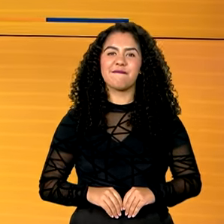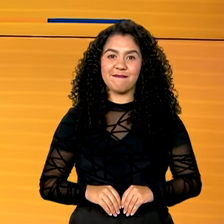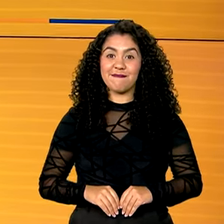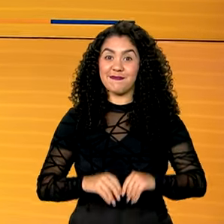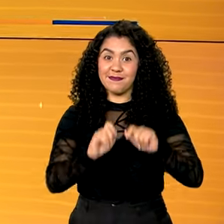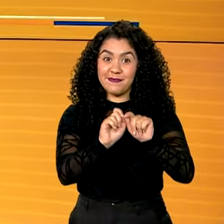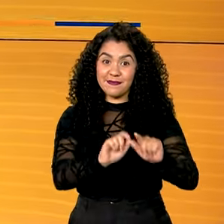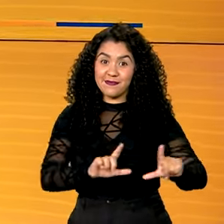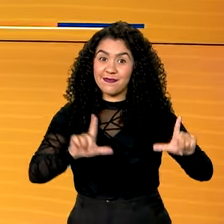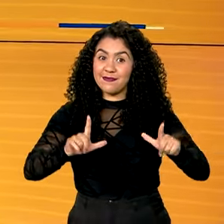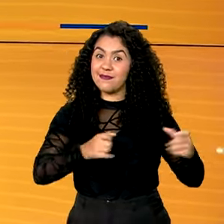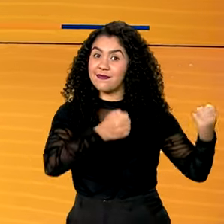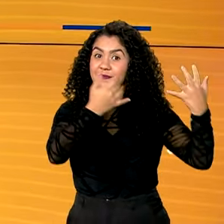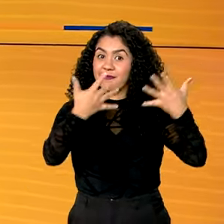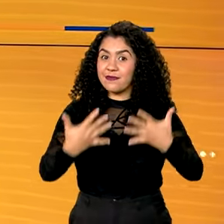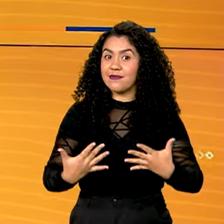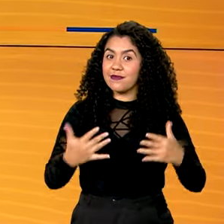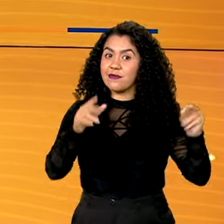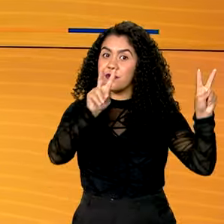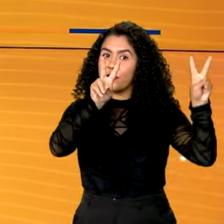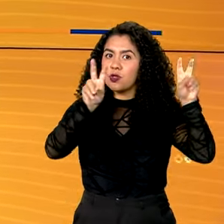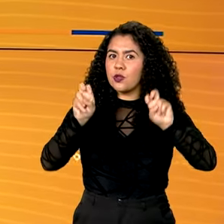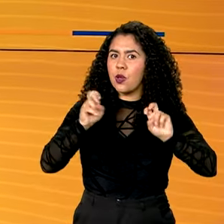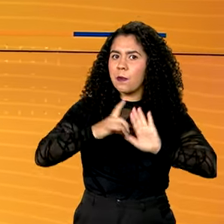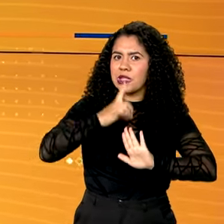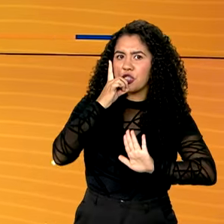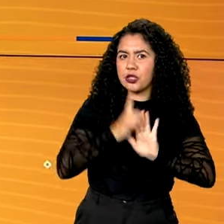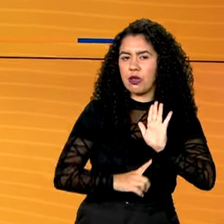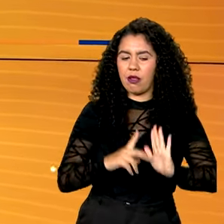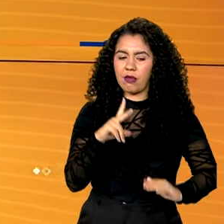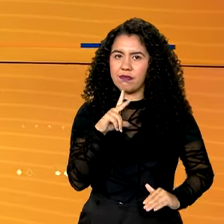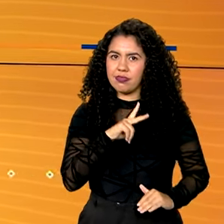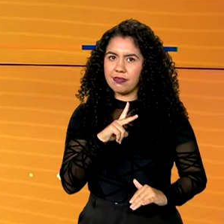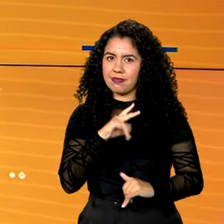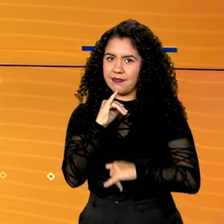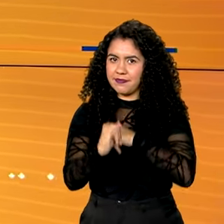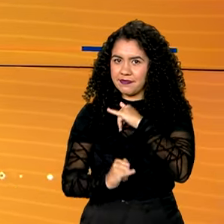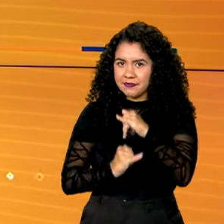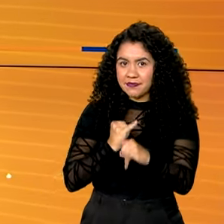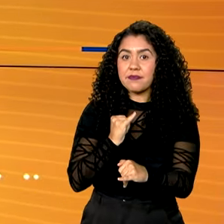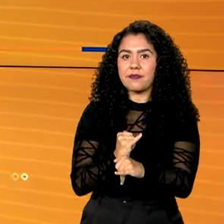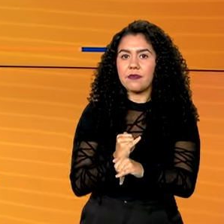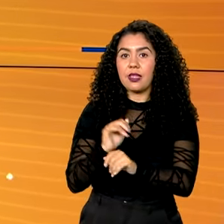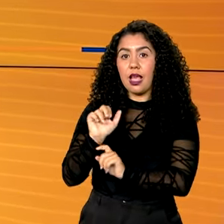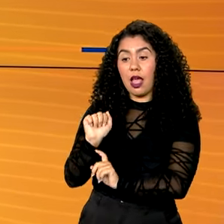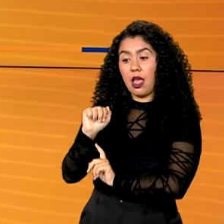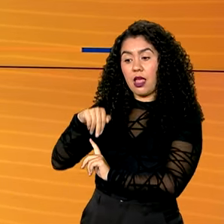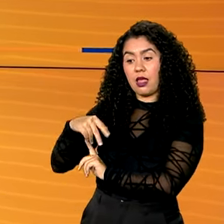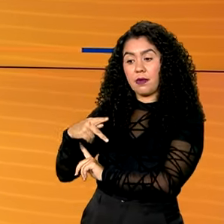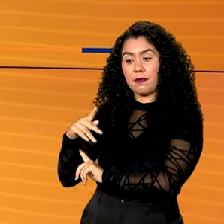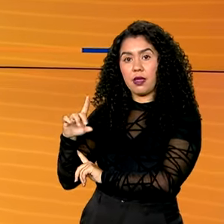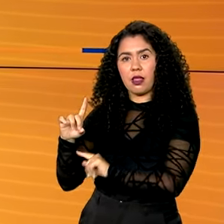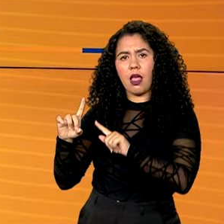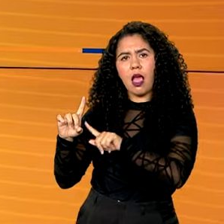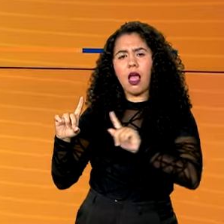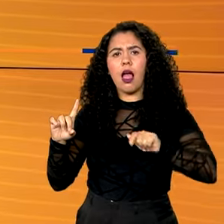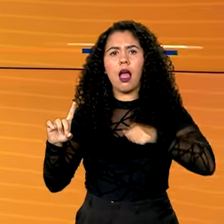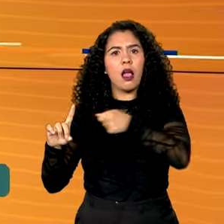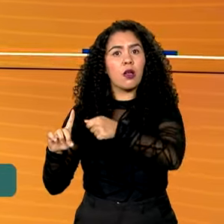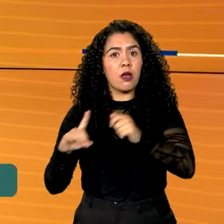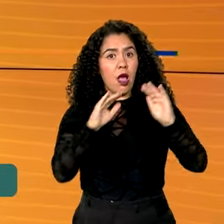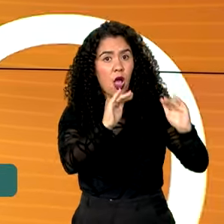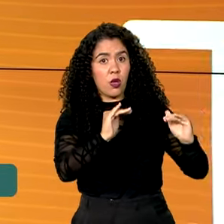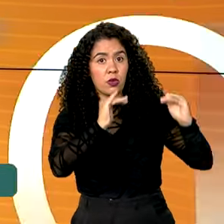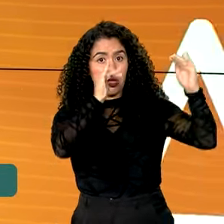Estamos de volta e vamos falar sobre direito à privacidade na internet. A ANPD, Autoridade Nacional